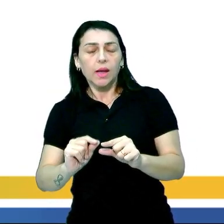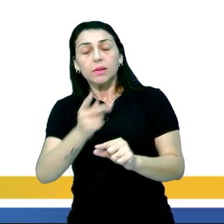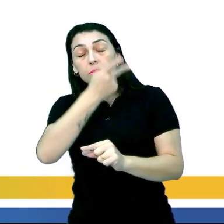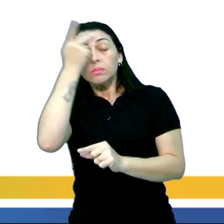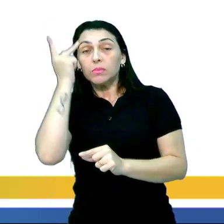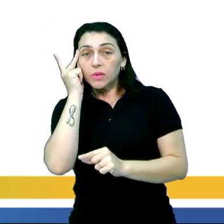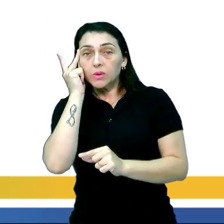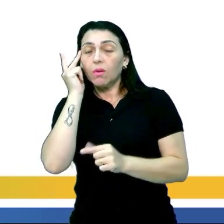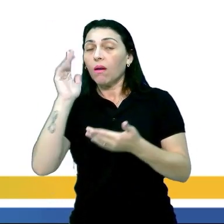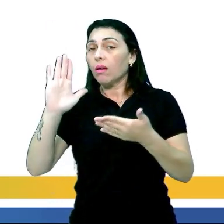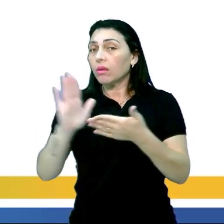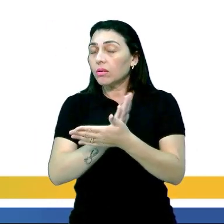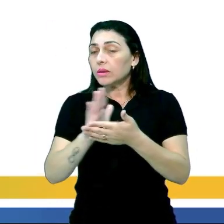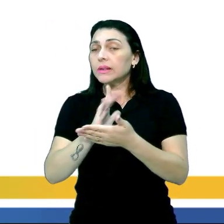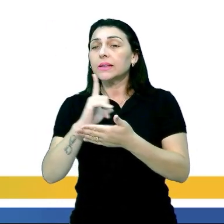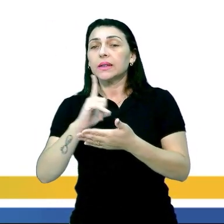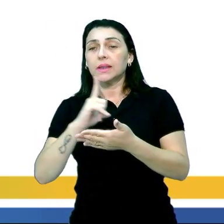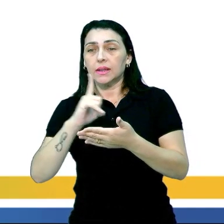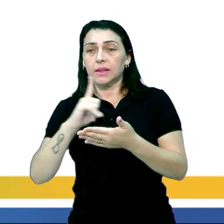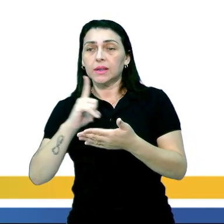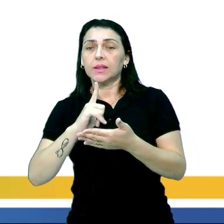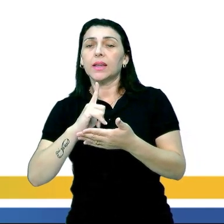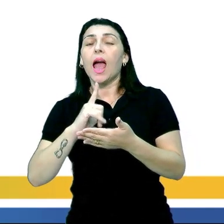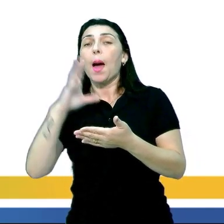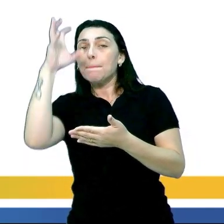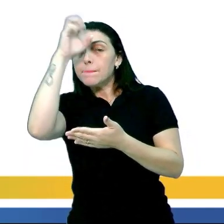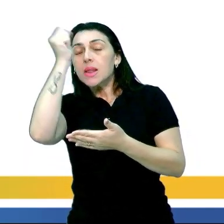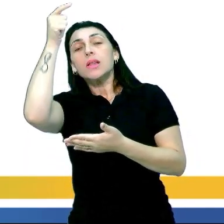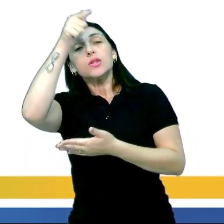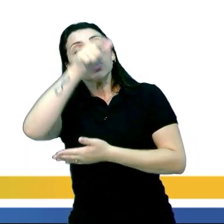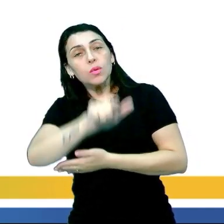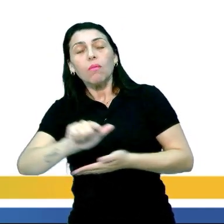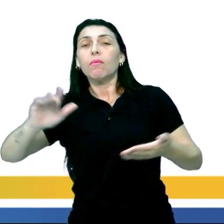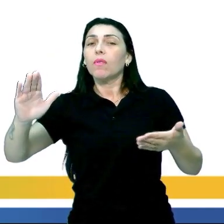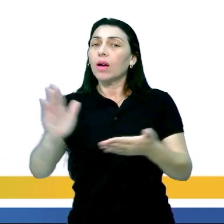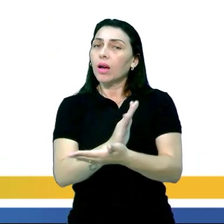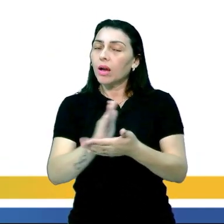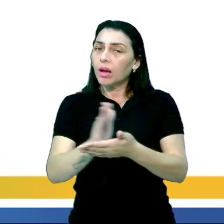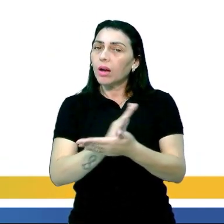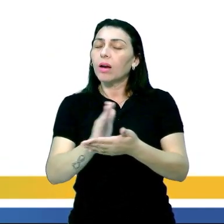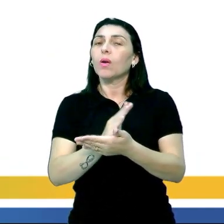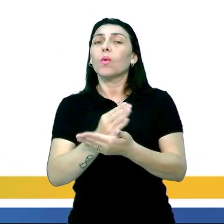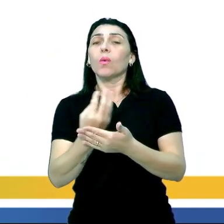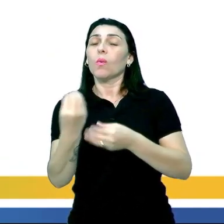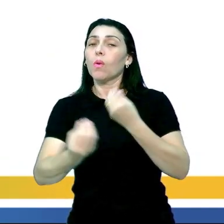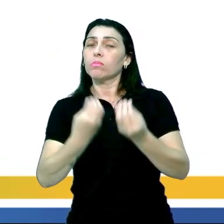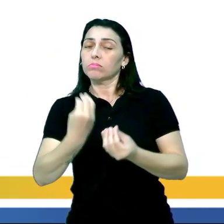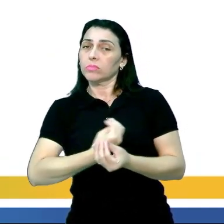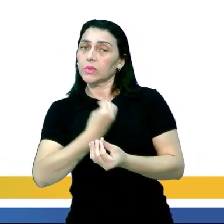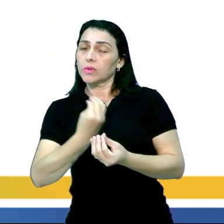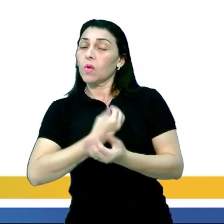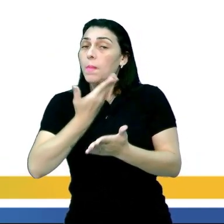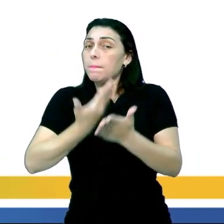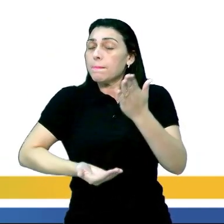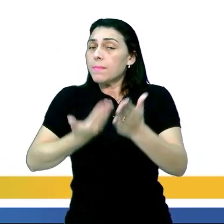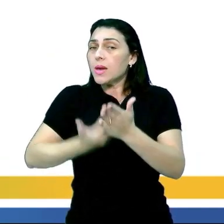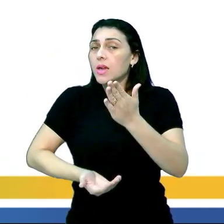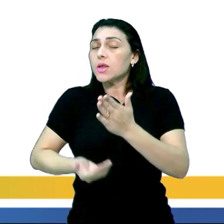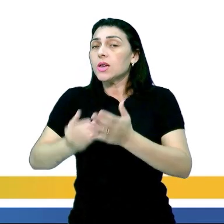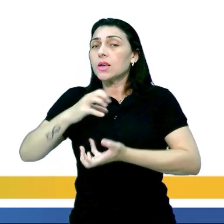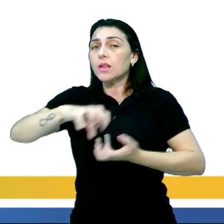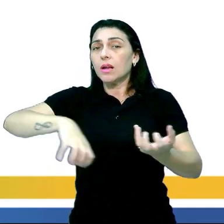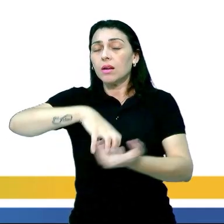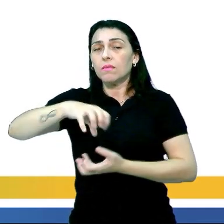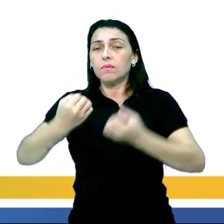as pessoas talvez tenham de reaprender algumas das artes de viver que foram perdidas na